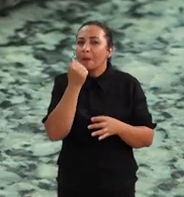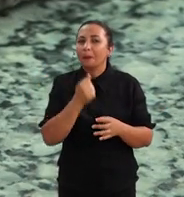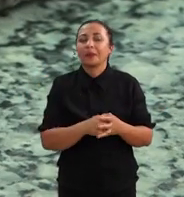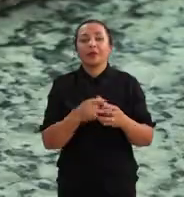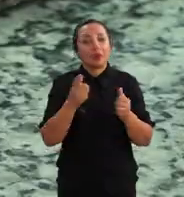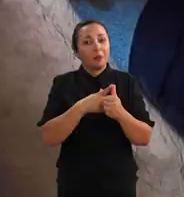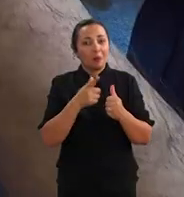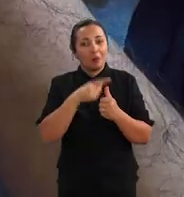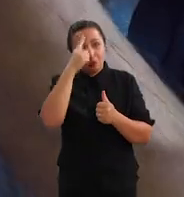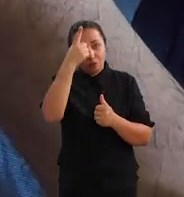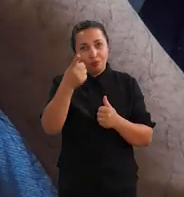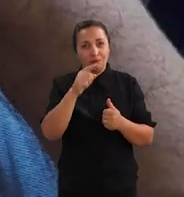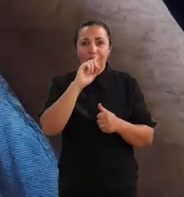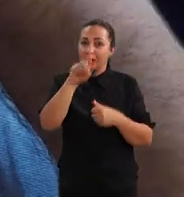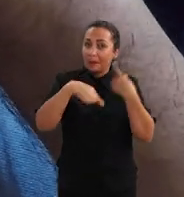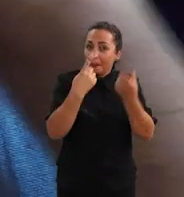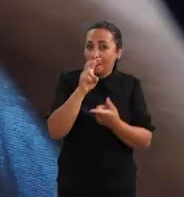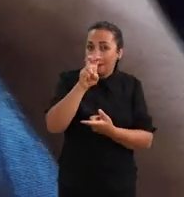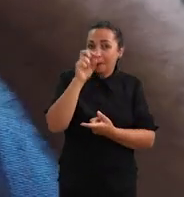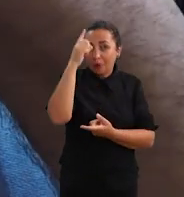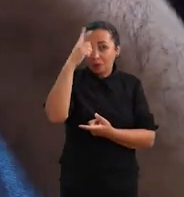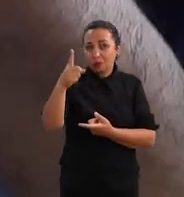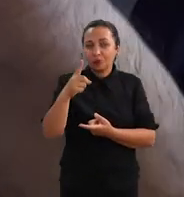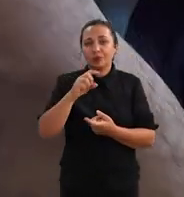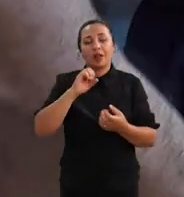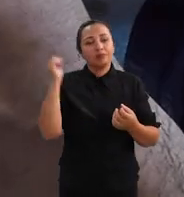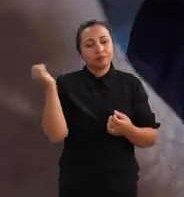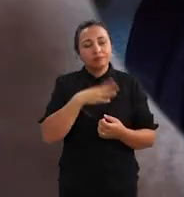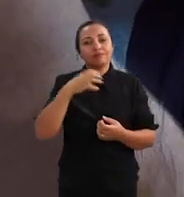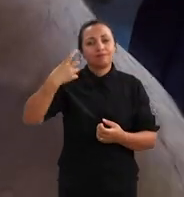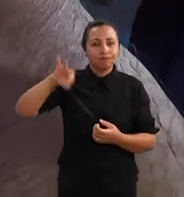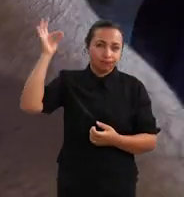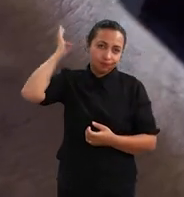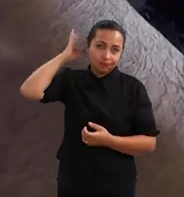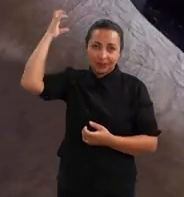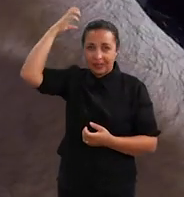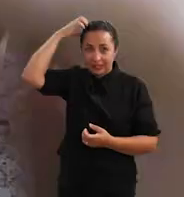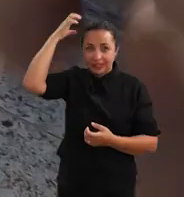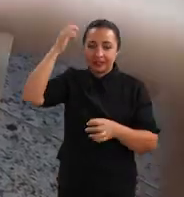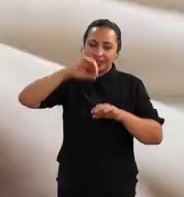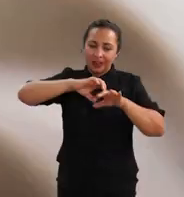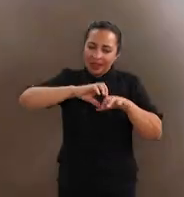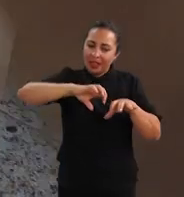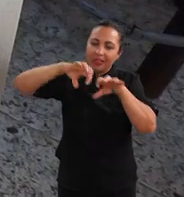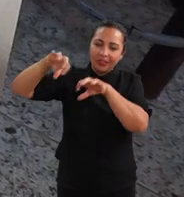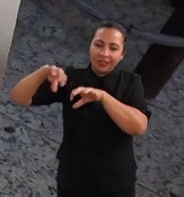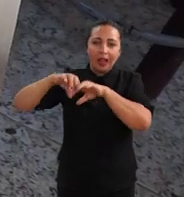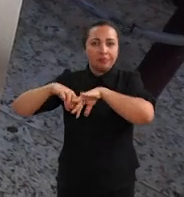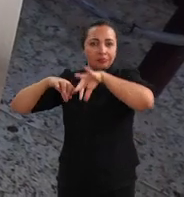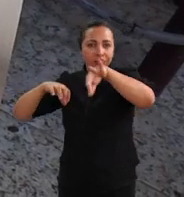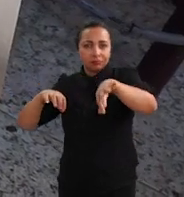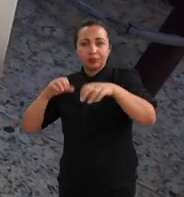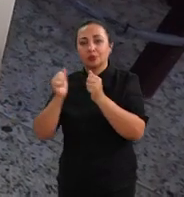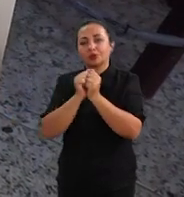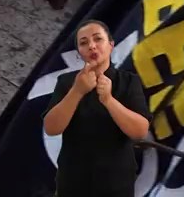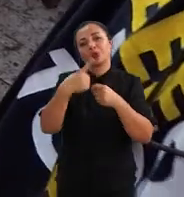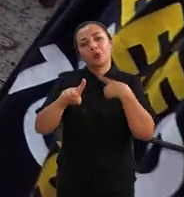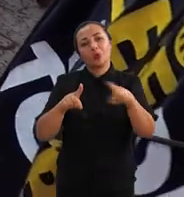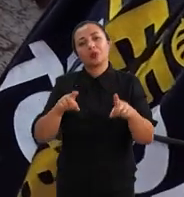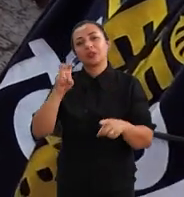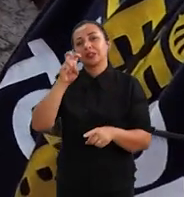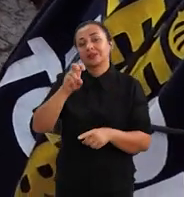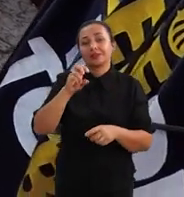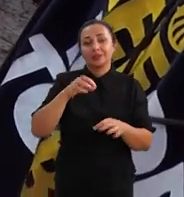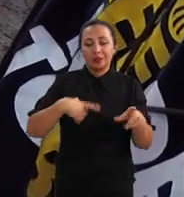no primeiro momento. Depois de cinco dias, as novas rainhas são colocadas nessas gaiolas de transporte, junto com outras